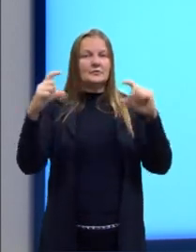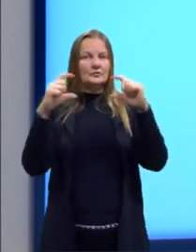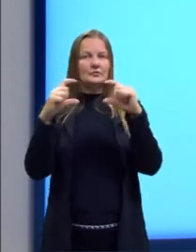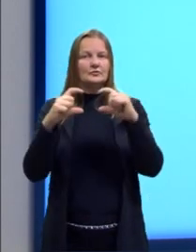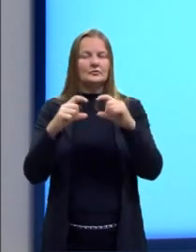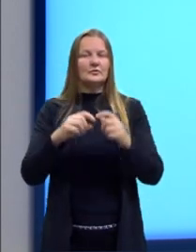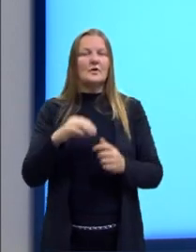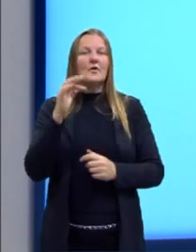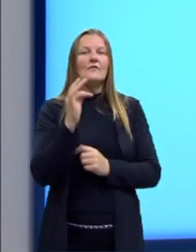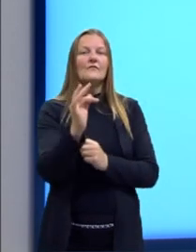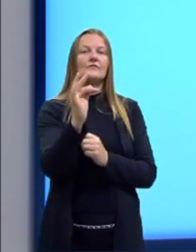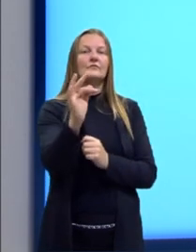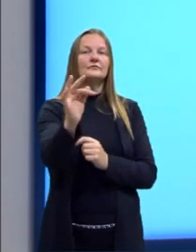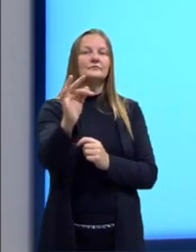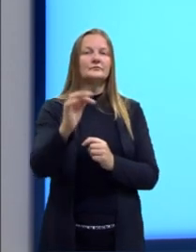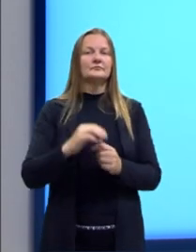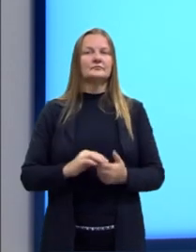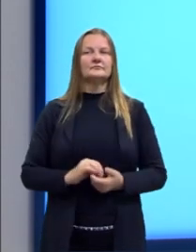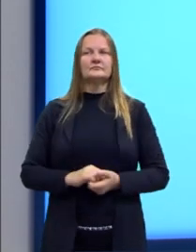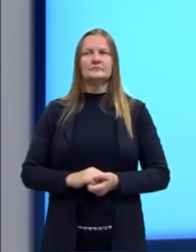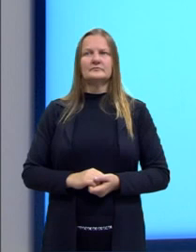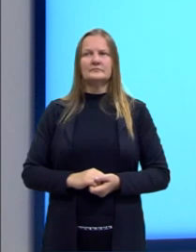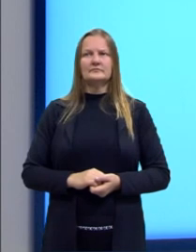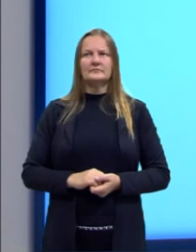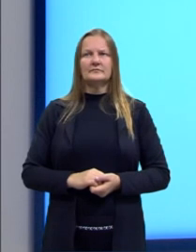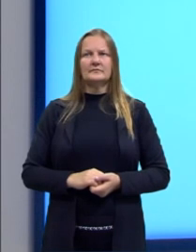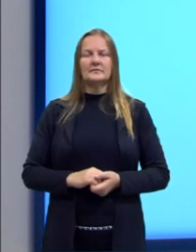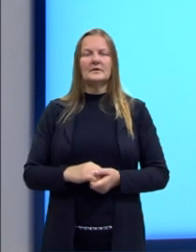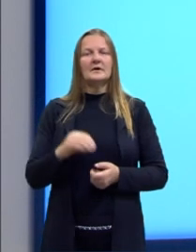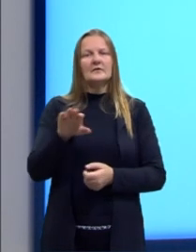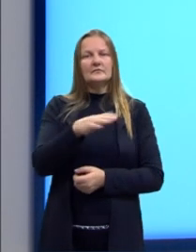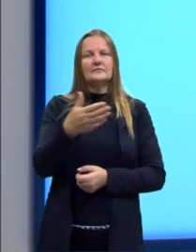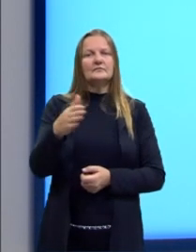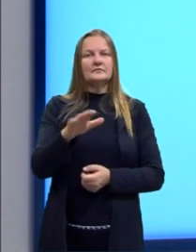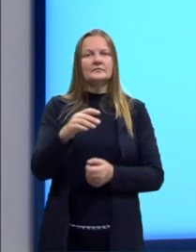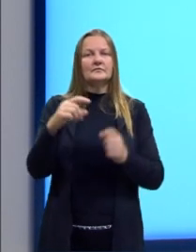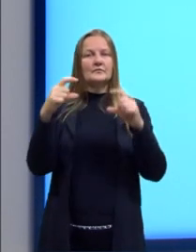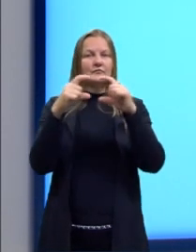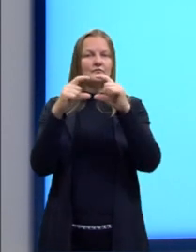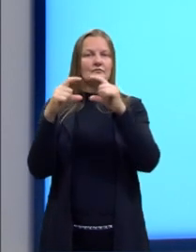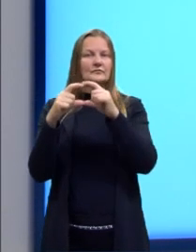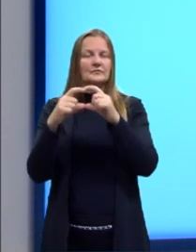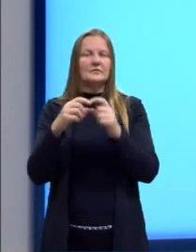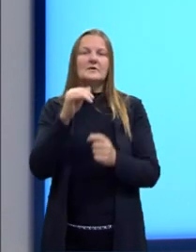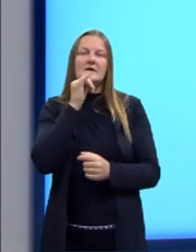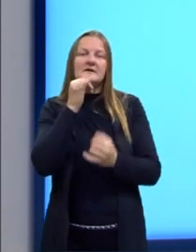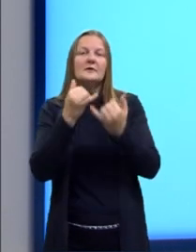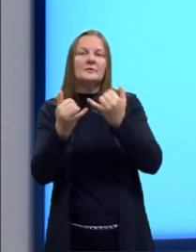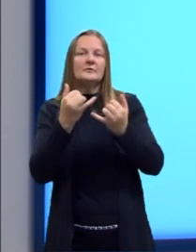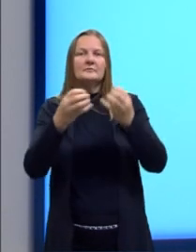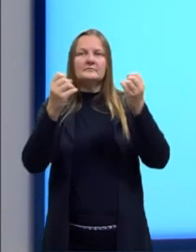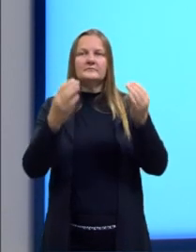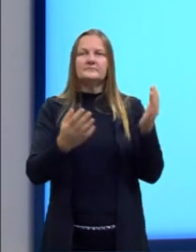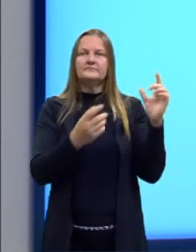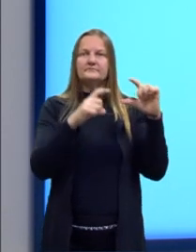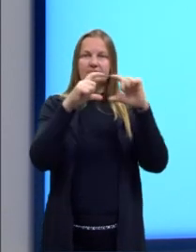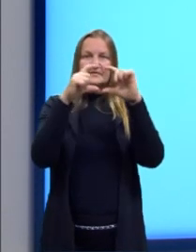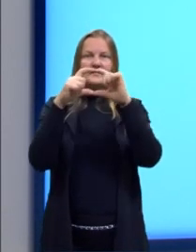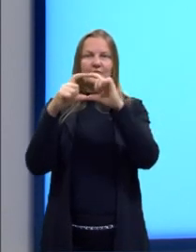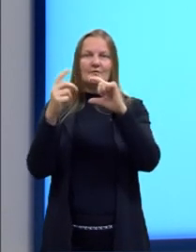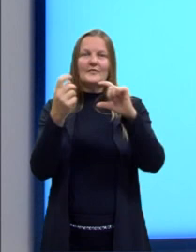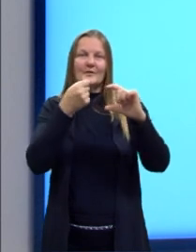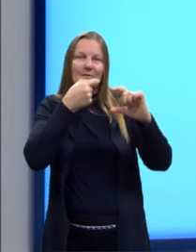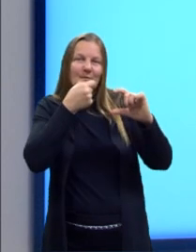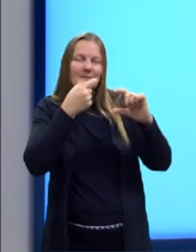ela vai estar no futuro, ou com o will, ou com o to be going to. Olha o exemplo aqui do agar. O agar,